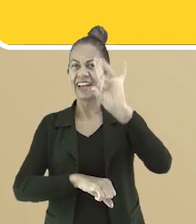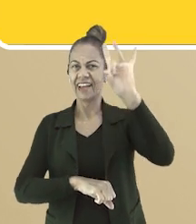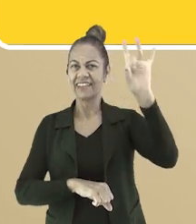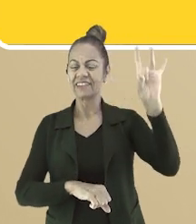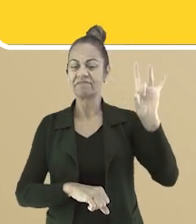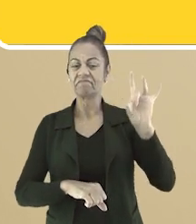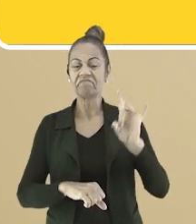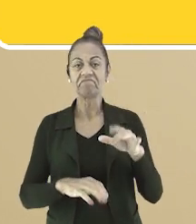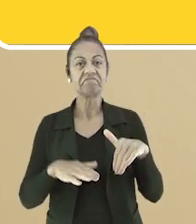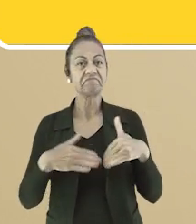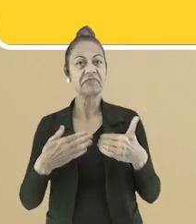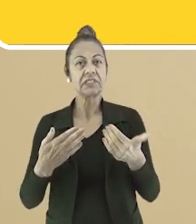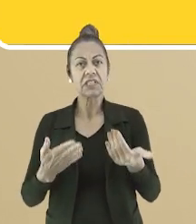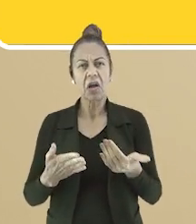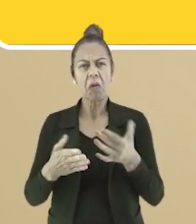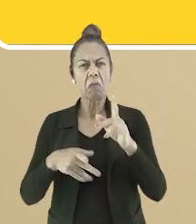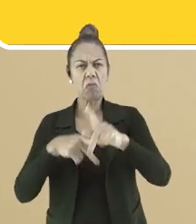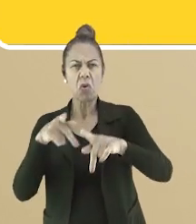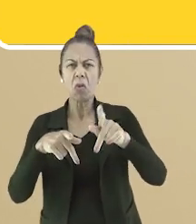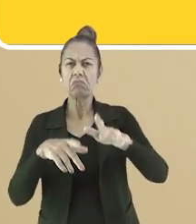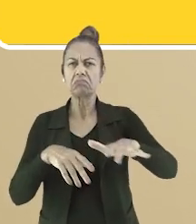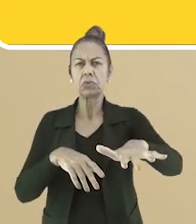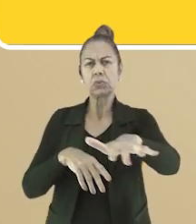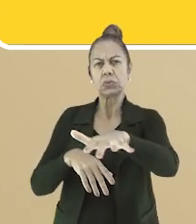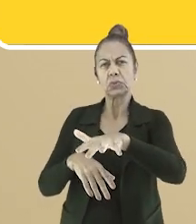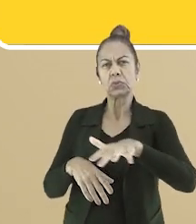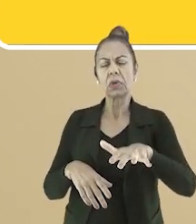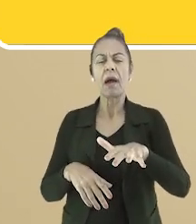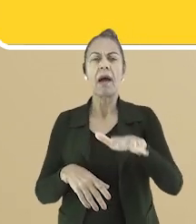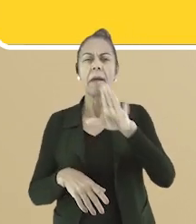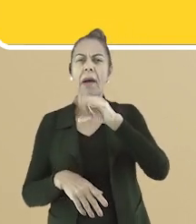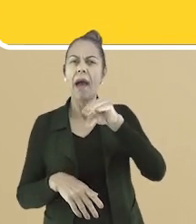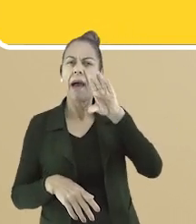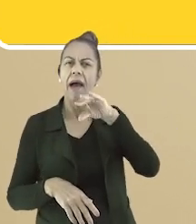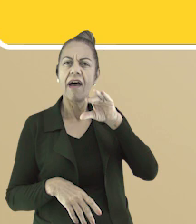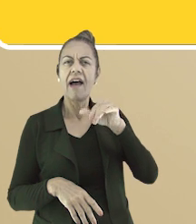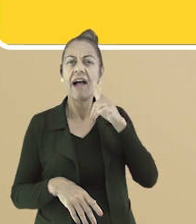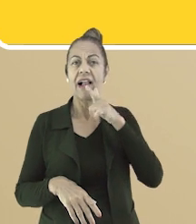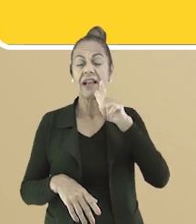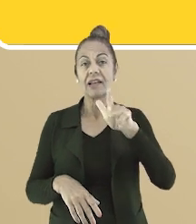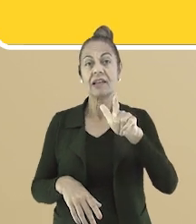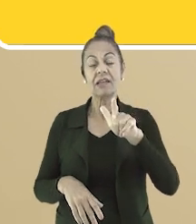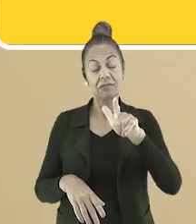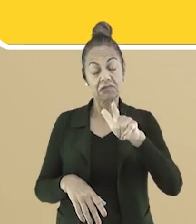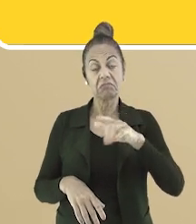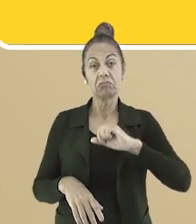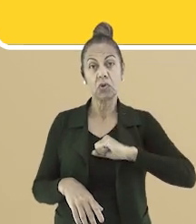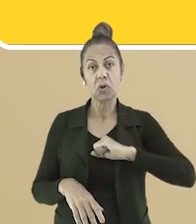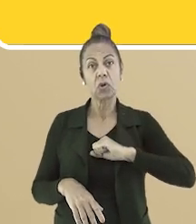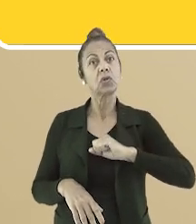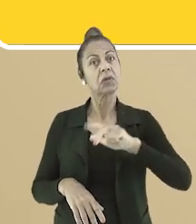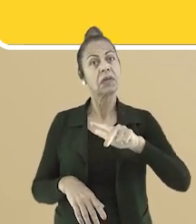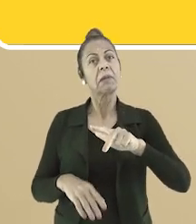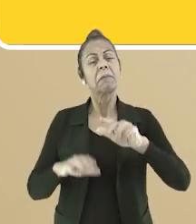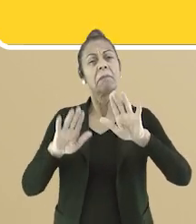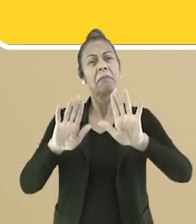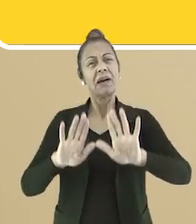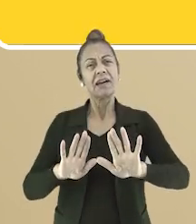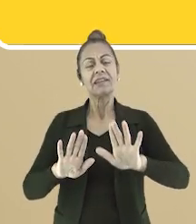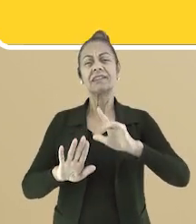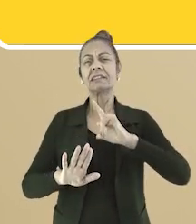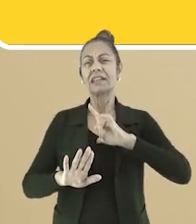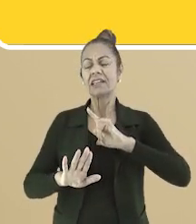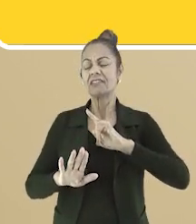em todos estes lugares a população fale português, havia algumas diferenças na escrita e na fala que